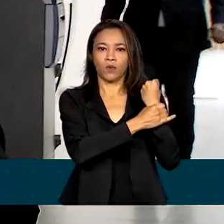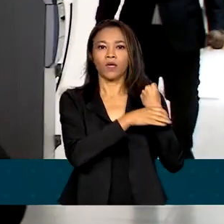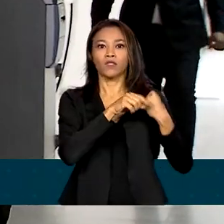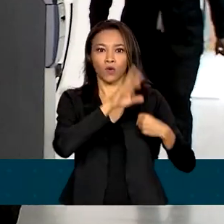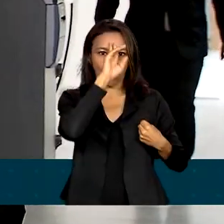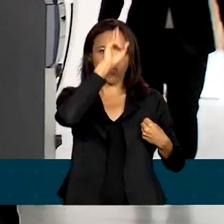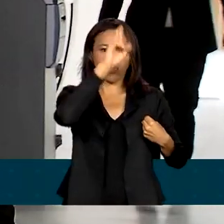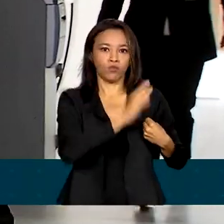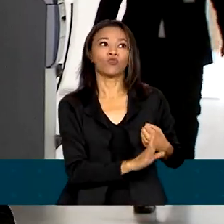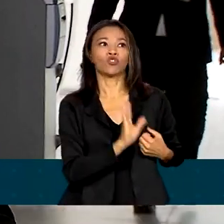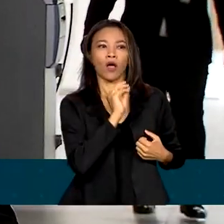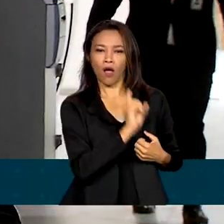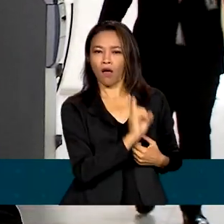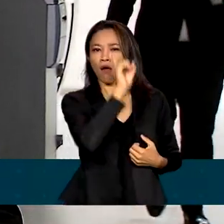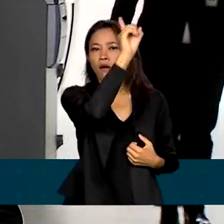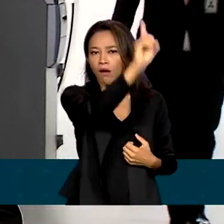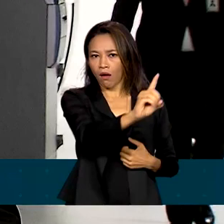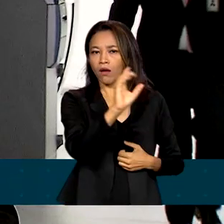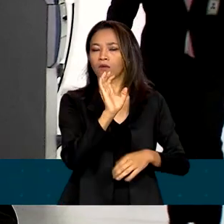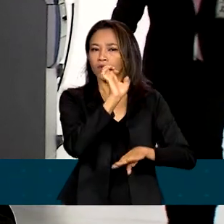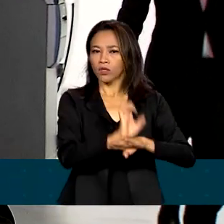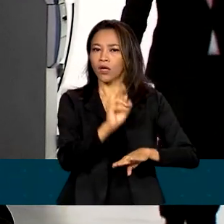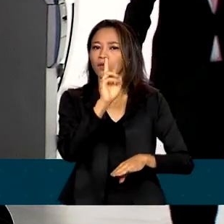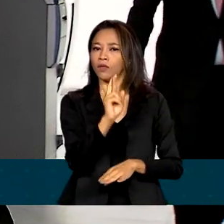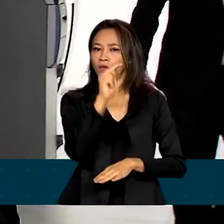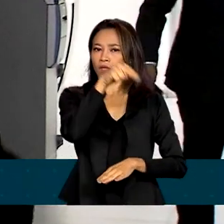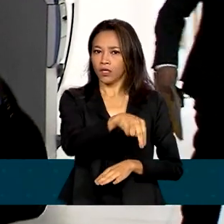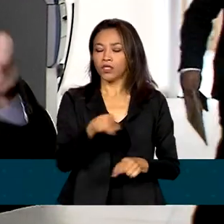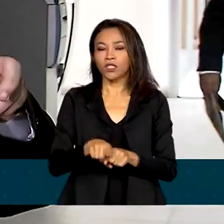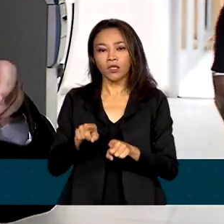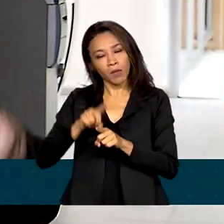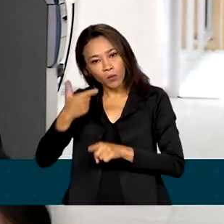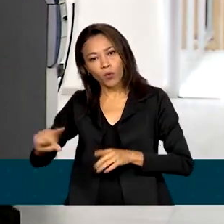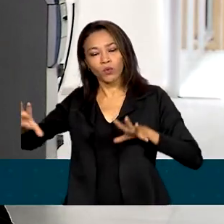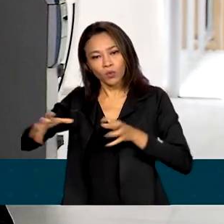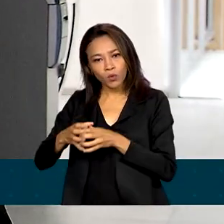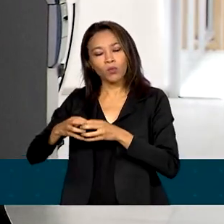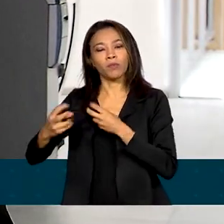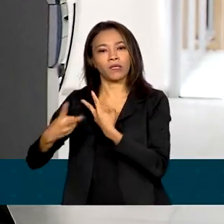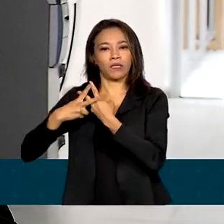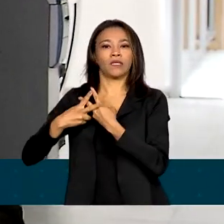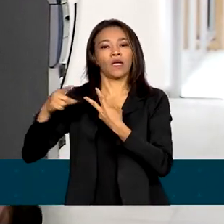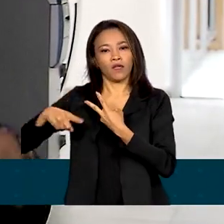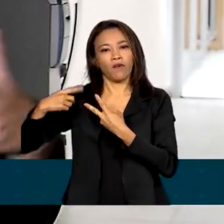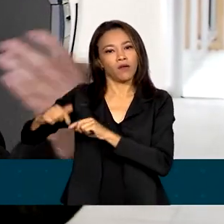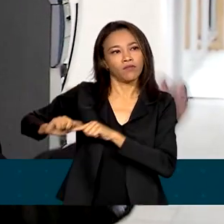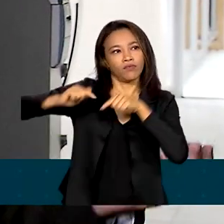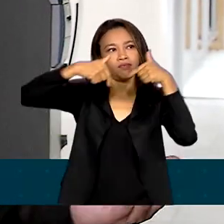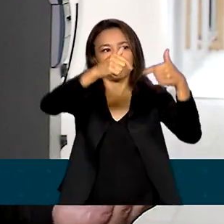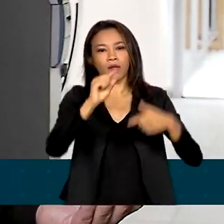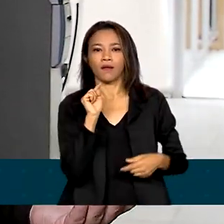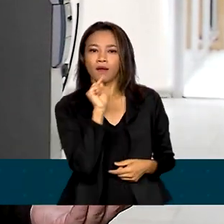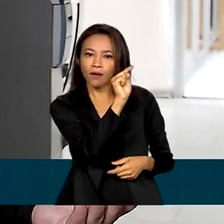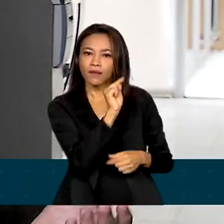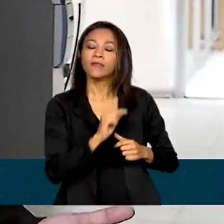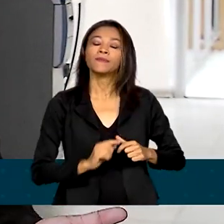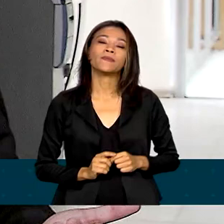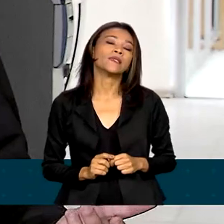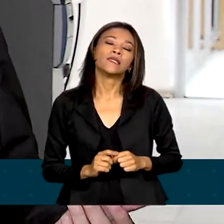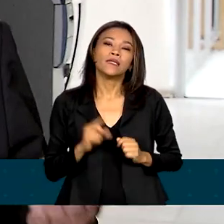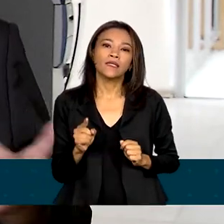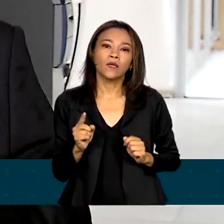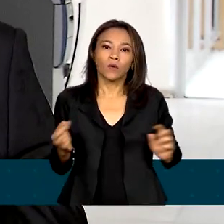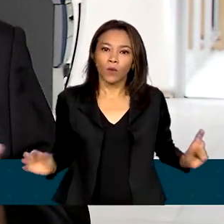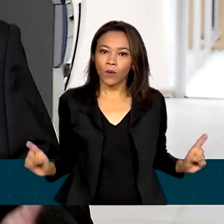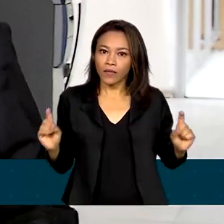no Rio Grande do Norte, e também a Força de Intervenção Penitenciária, que vai fazer um trabalho específico ali. A integração com as forças